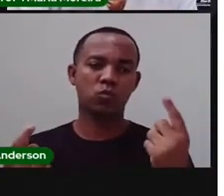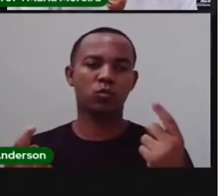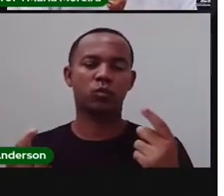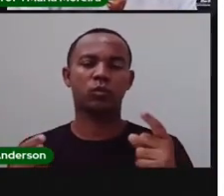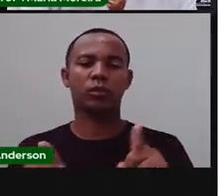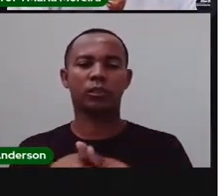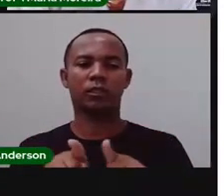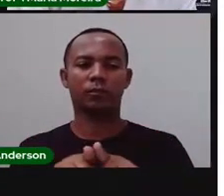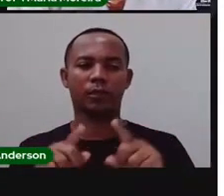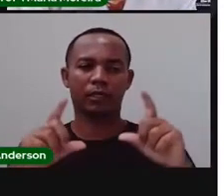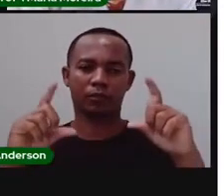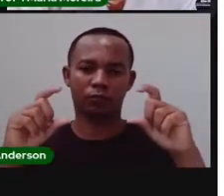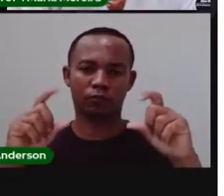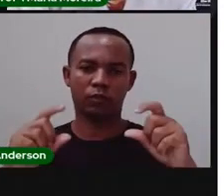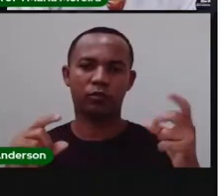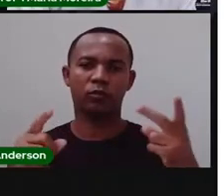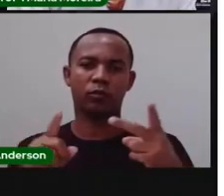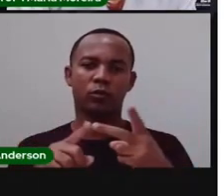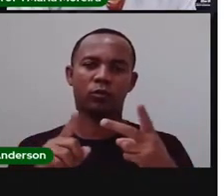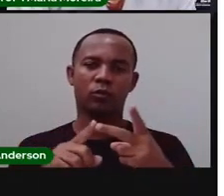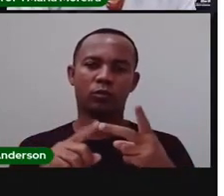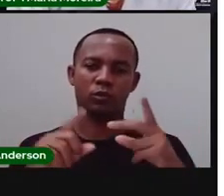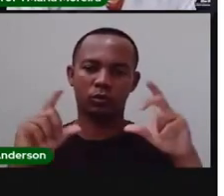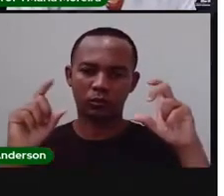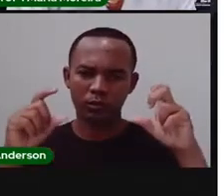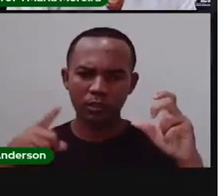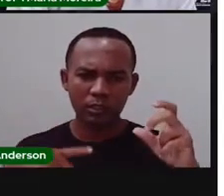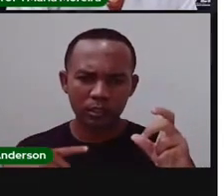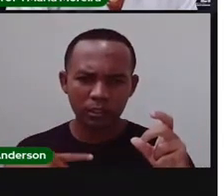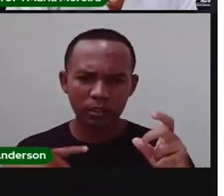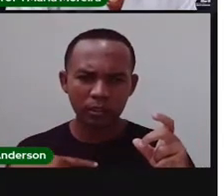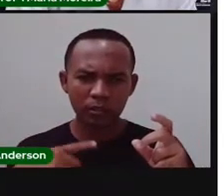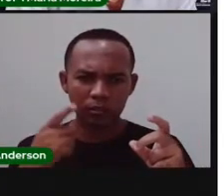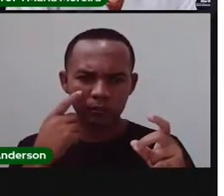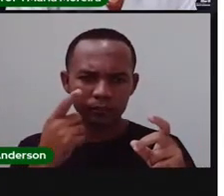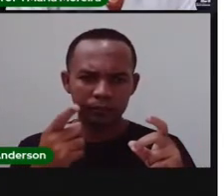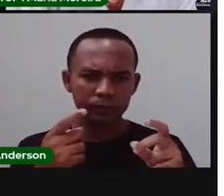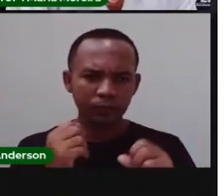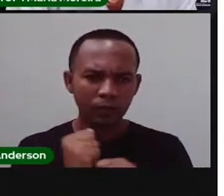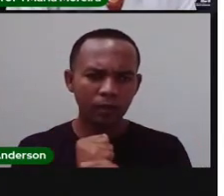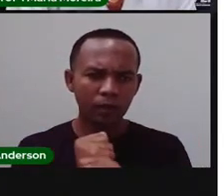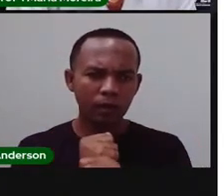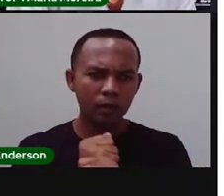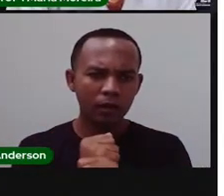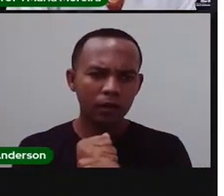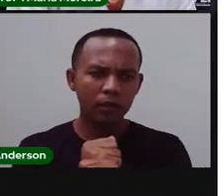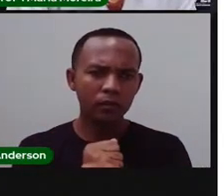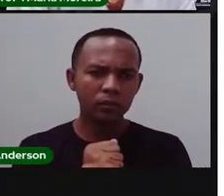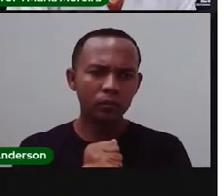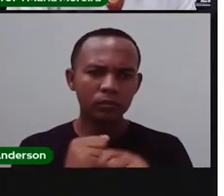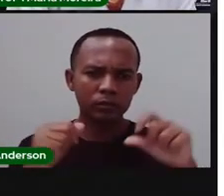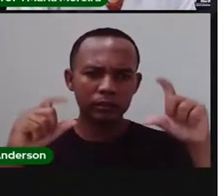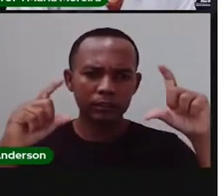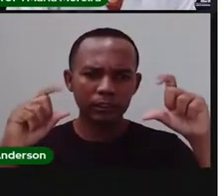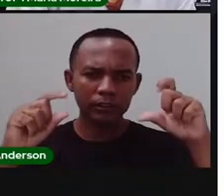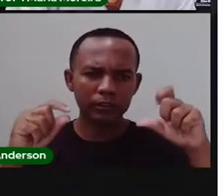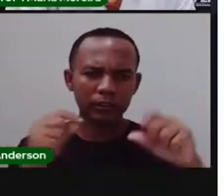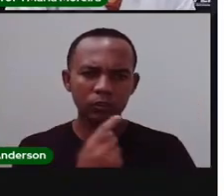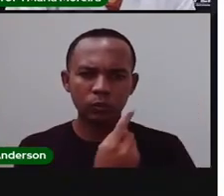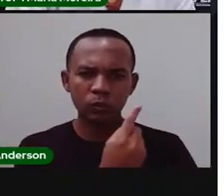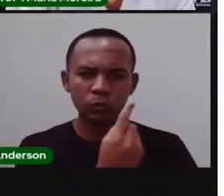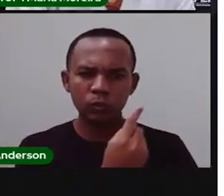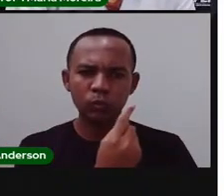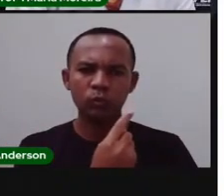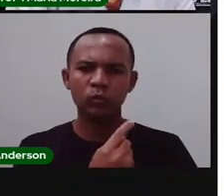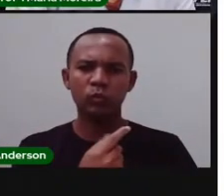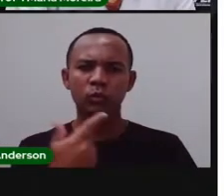Será que tem Essa informação Aqui? Olha eu acho Que tem Viu? Em que ano Foi fotografada A imagem Em que ano Foi